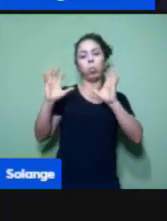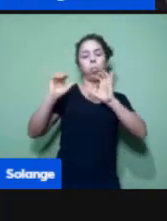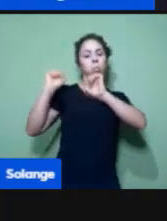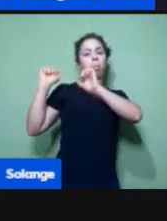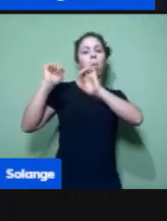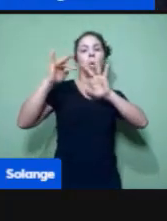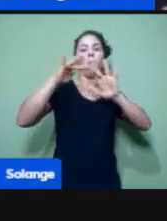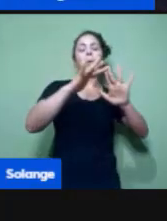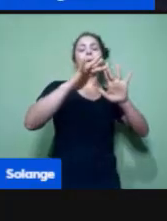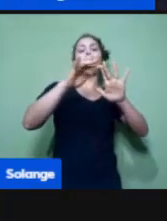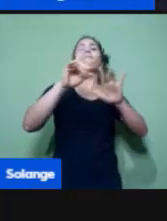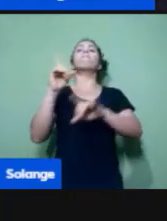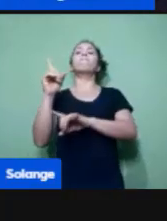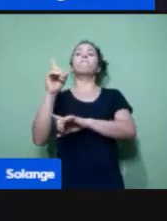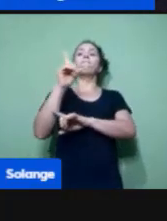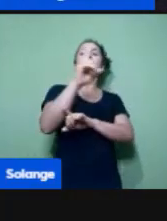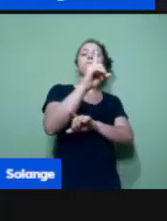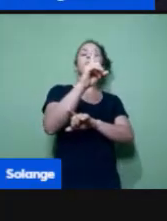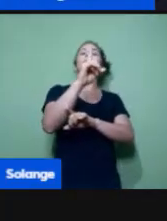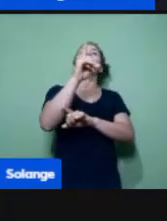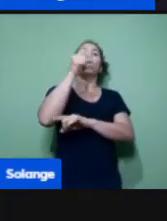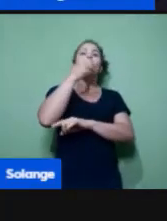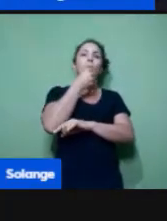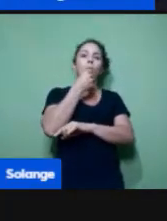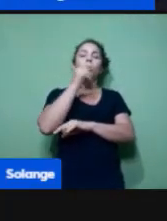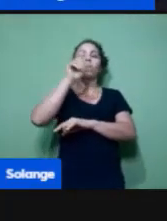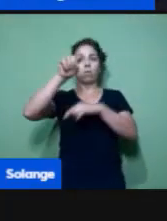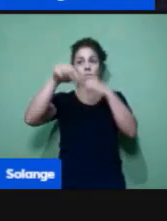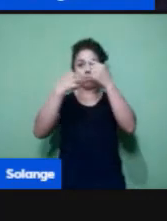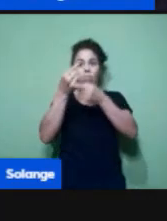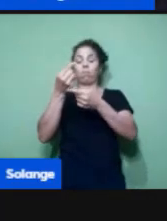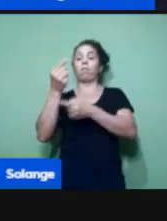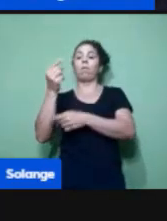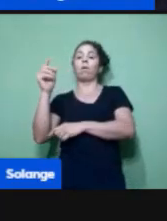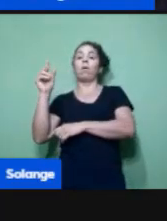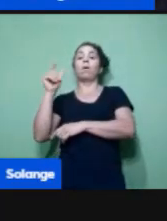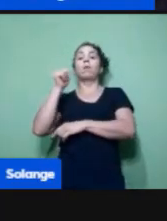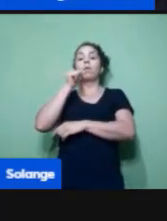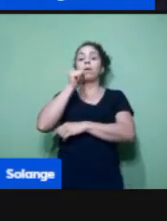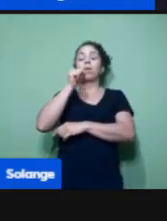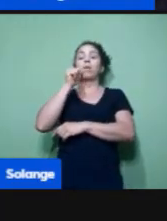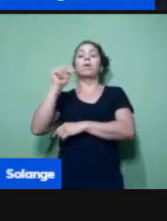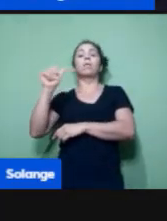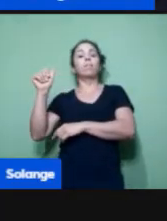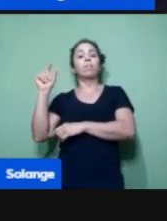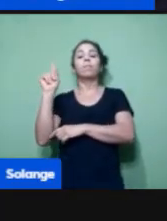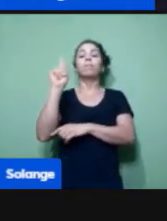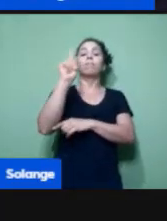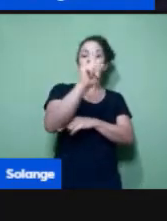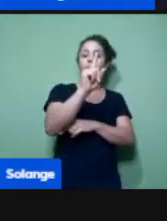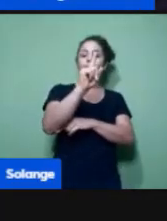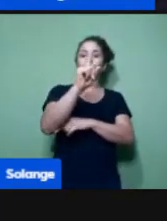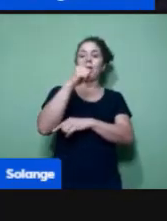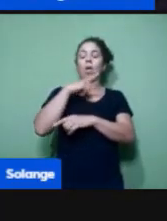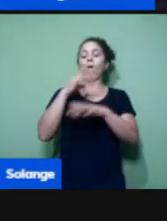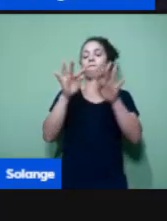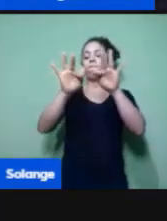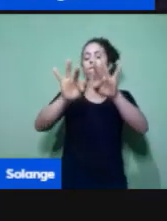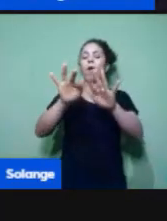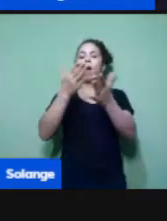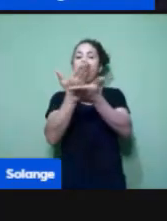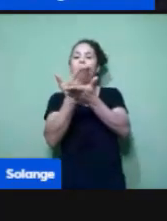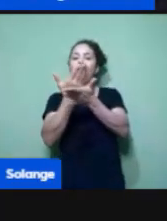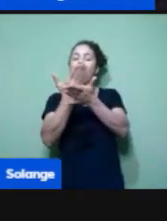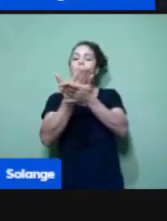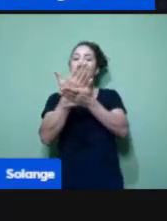voltou, manda outro. Então, se eu acabava a minha aula com dez minutos antes de bater o sinal, eu vou ter que acabar com